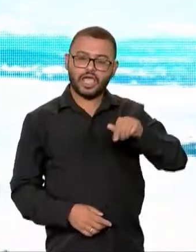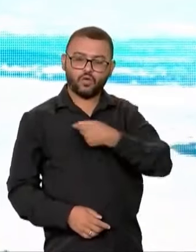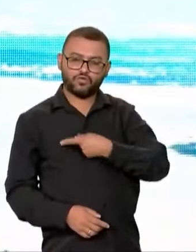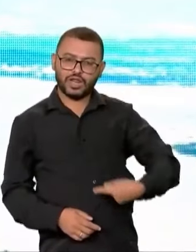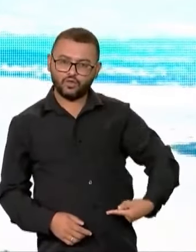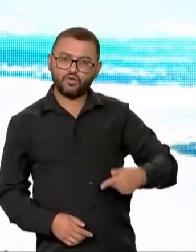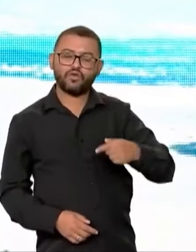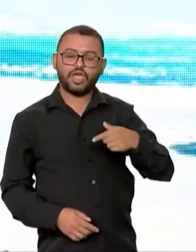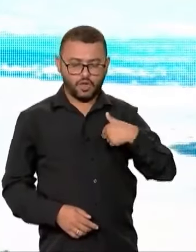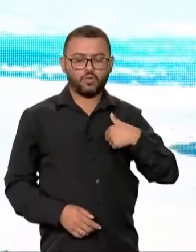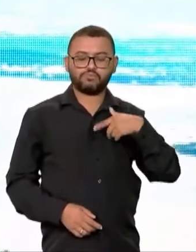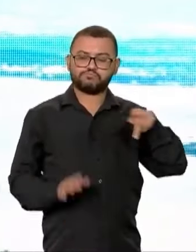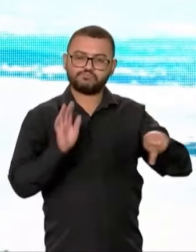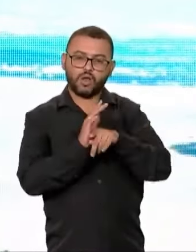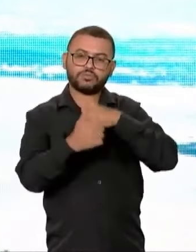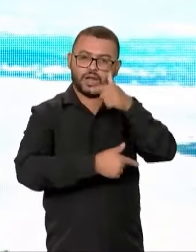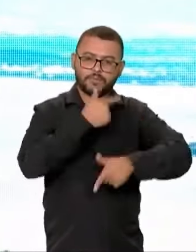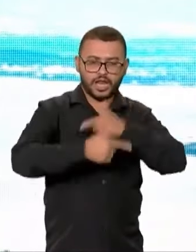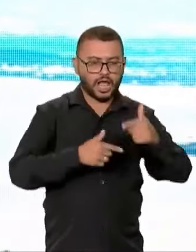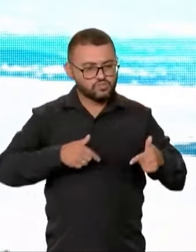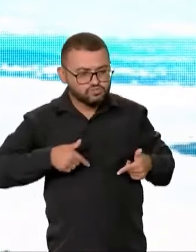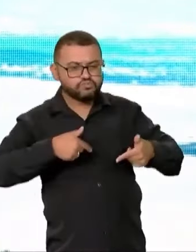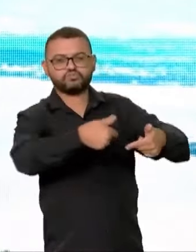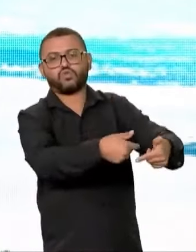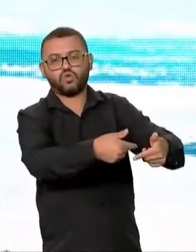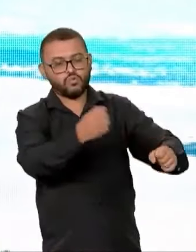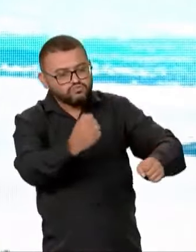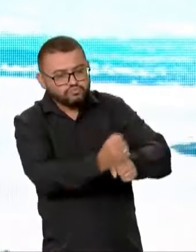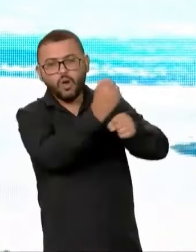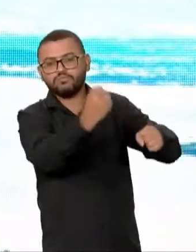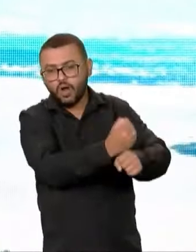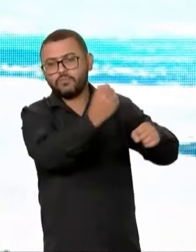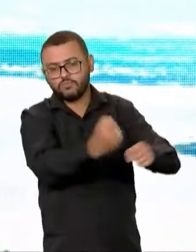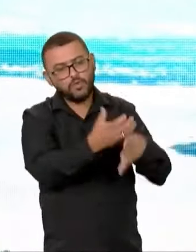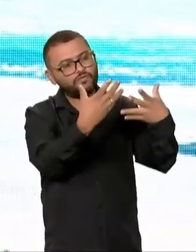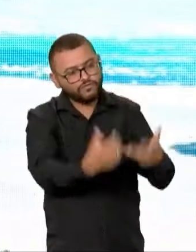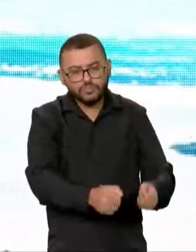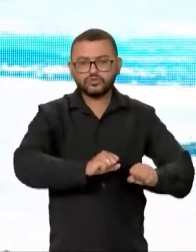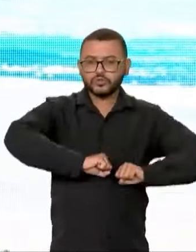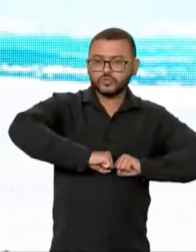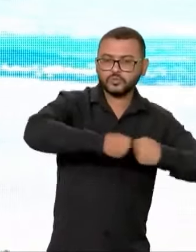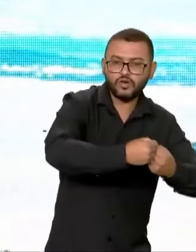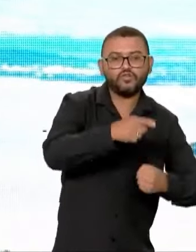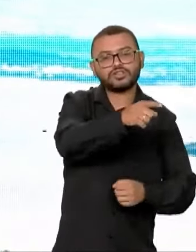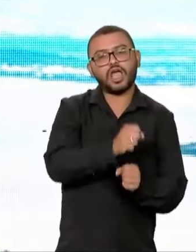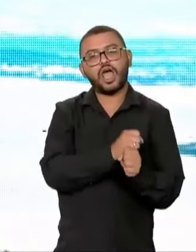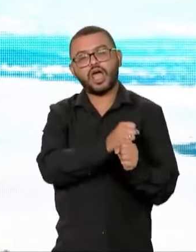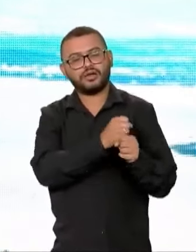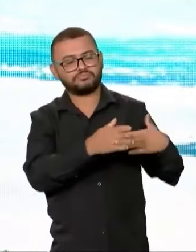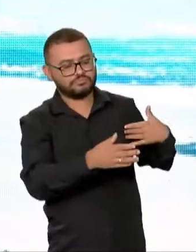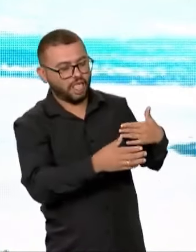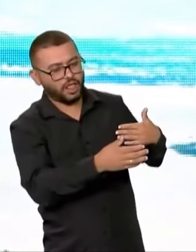o da república, estaremos juntos para tentar reconstruir tudo aquilo que você levou a vida inteira para